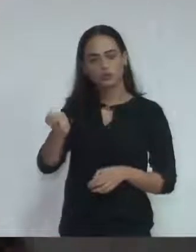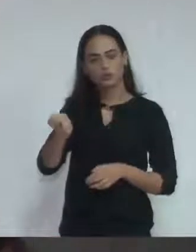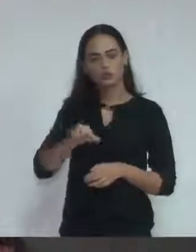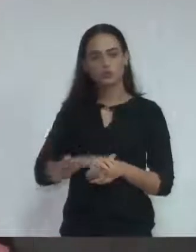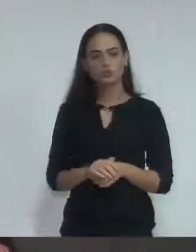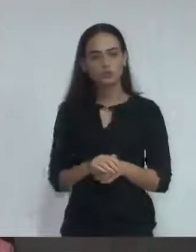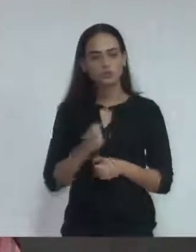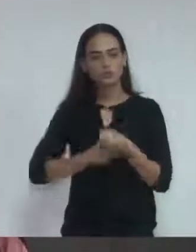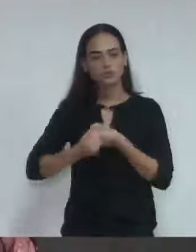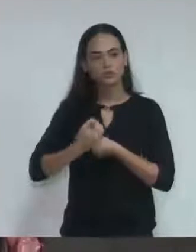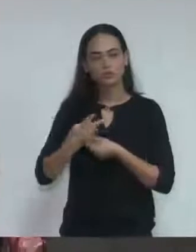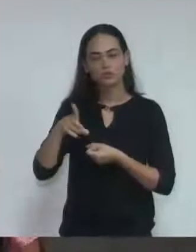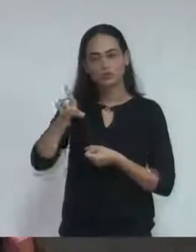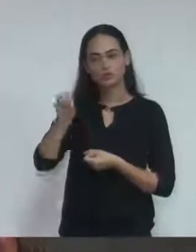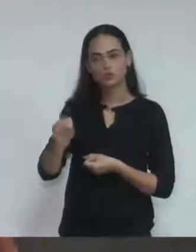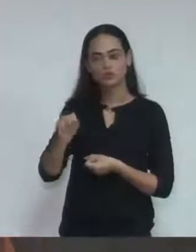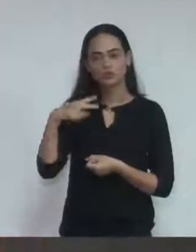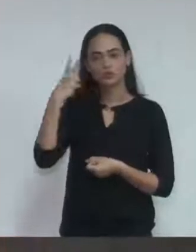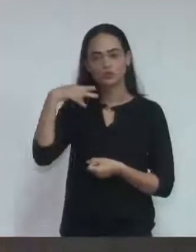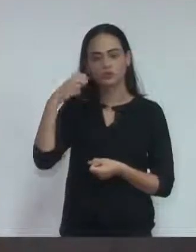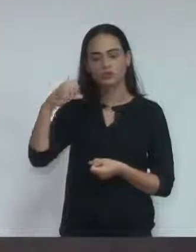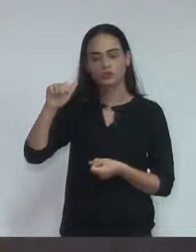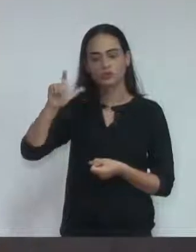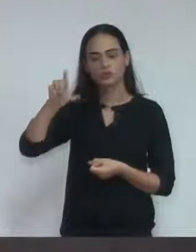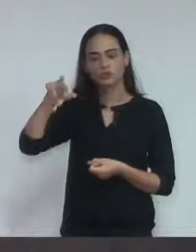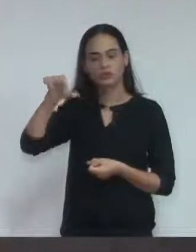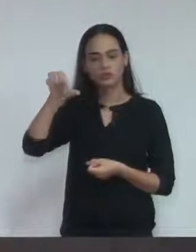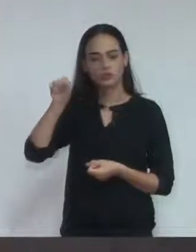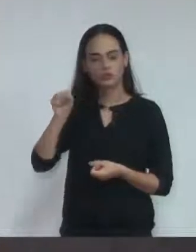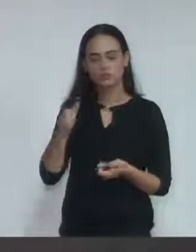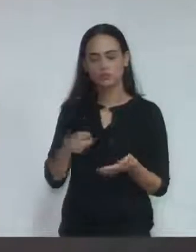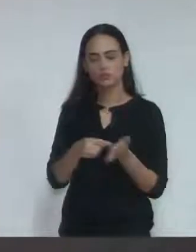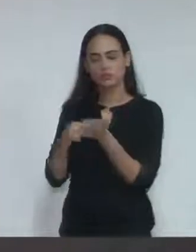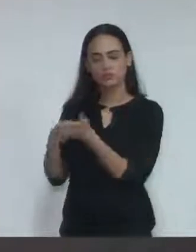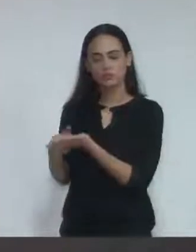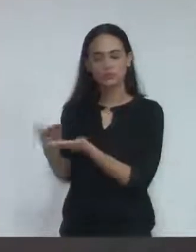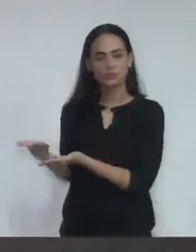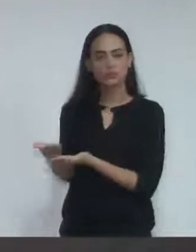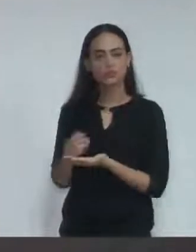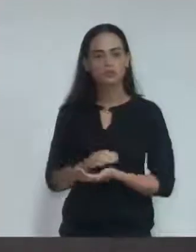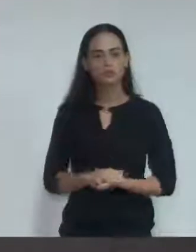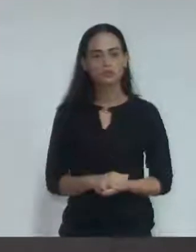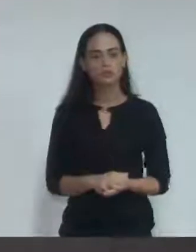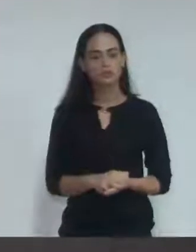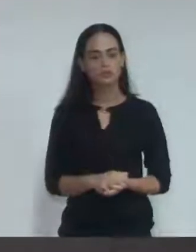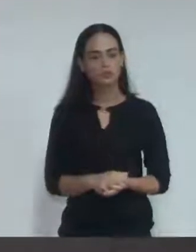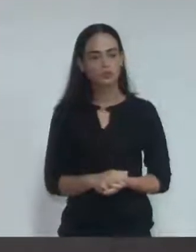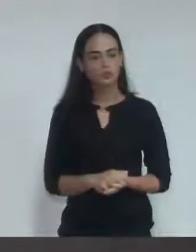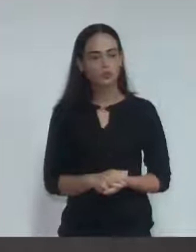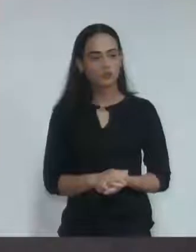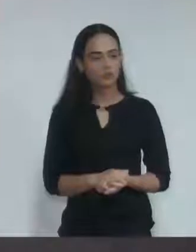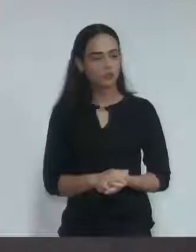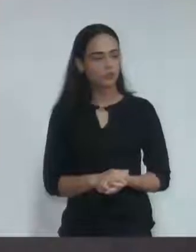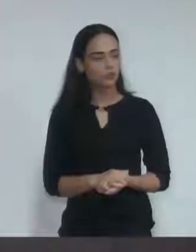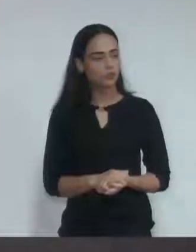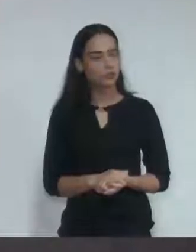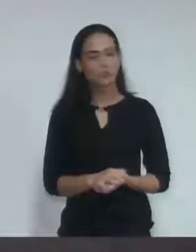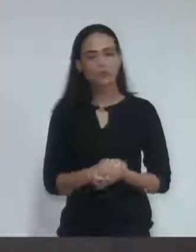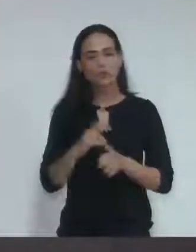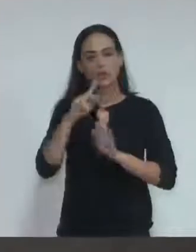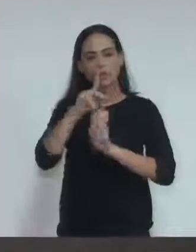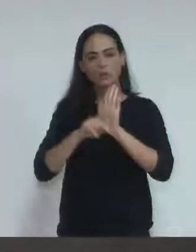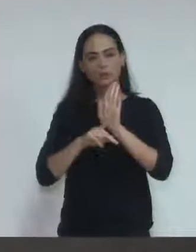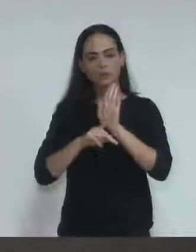autoria do vereador Carlos Florentino. Encaminhe-se. Expediente apresentado pelos vereadores. Projeto do decreto